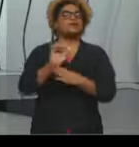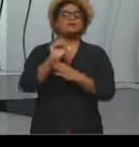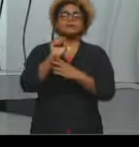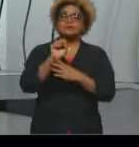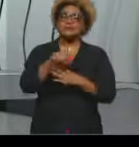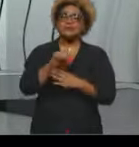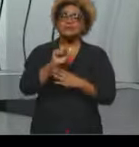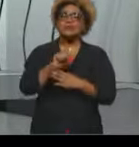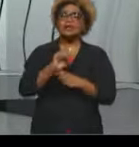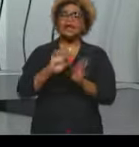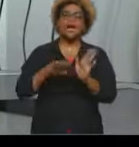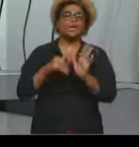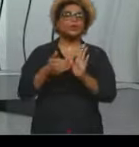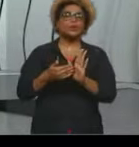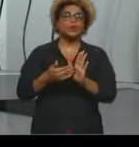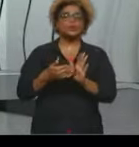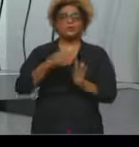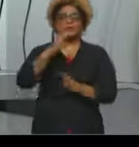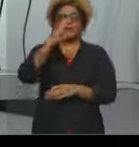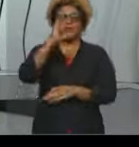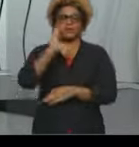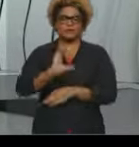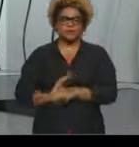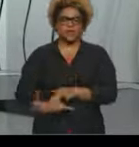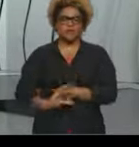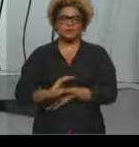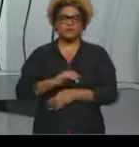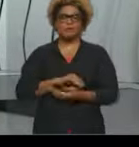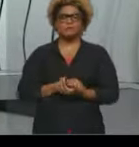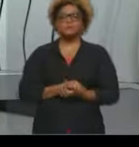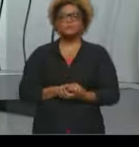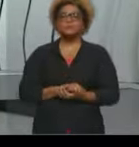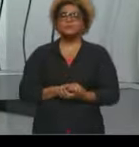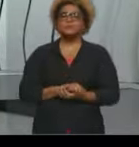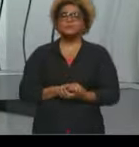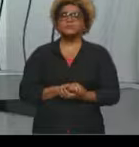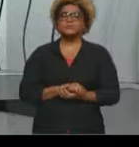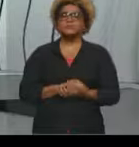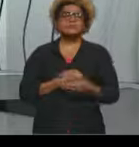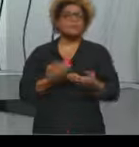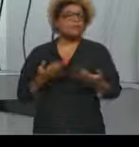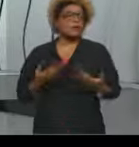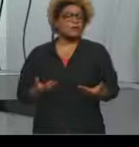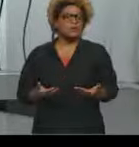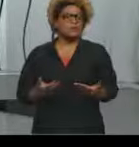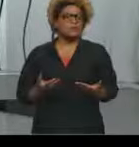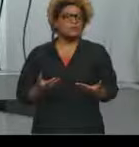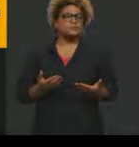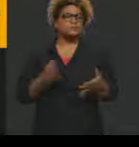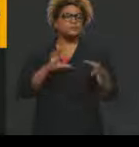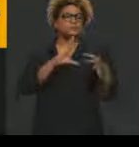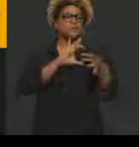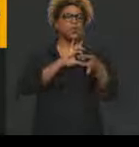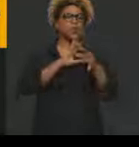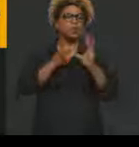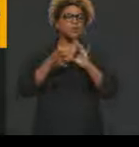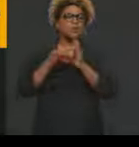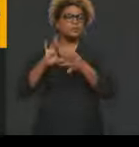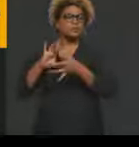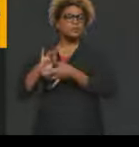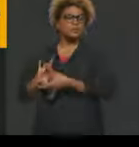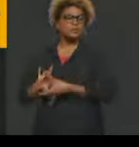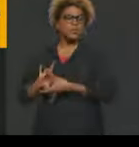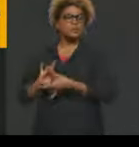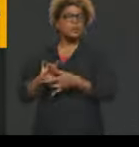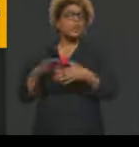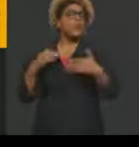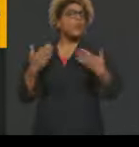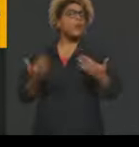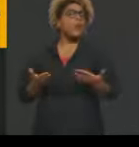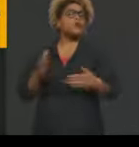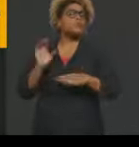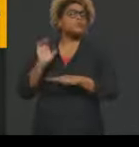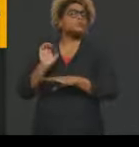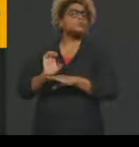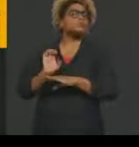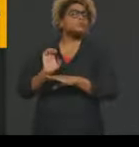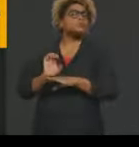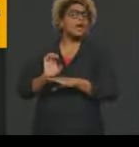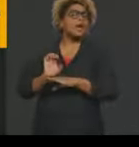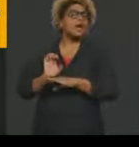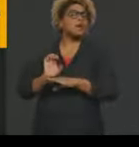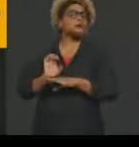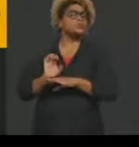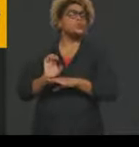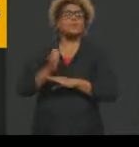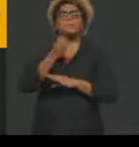aos seus cidadãos. Bom, para a gente contextualizar, né, quando é que esse Estado de Bem-Estar Social, ele se